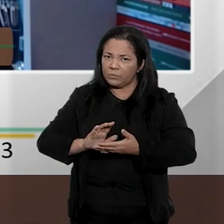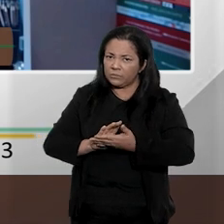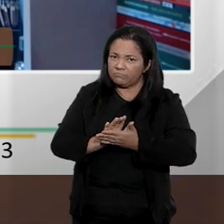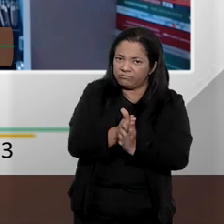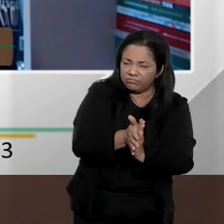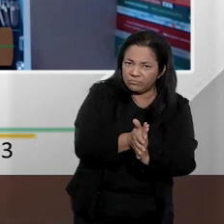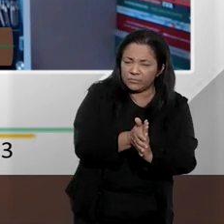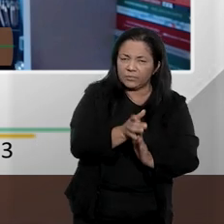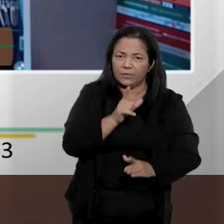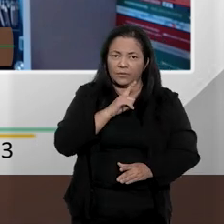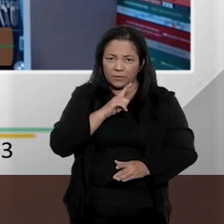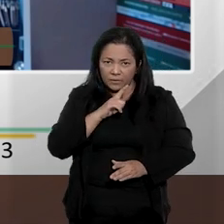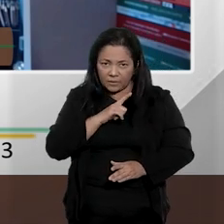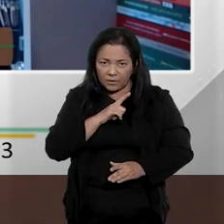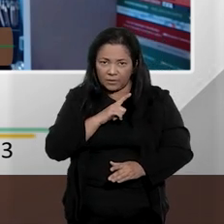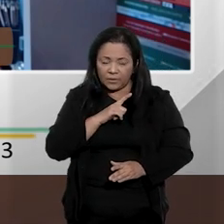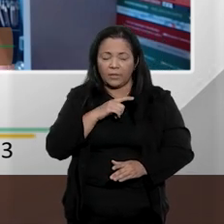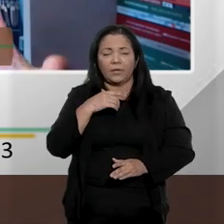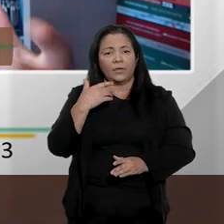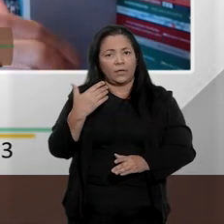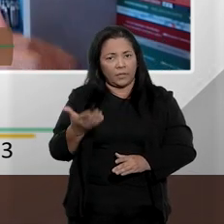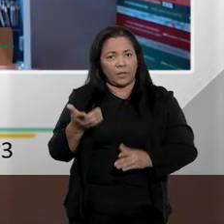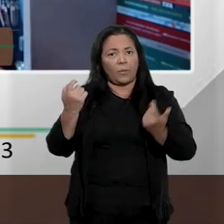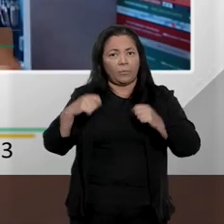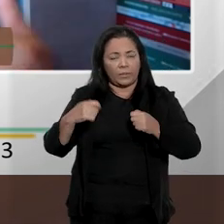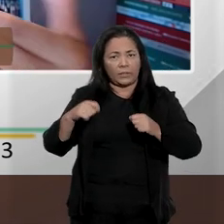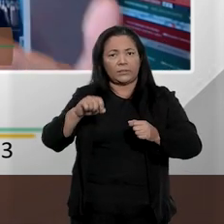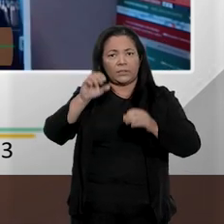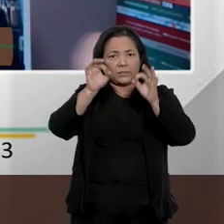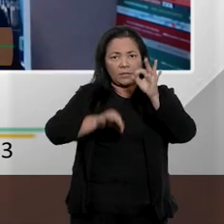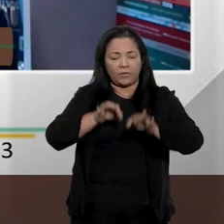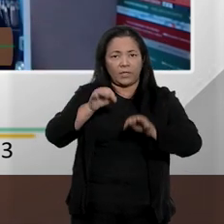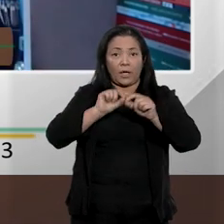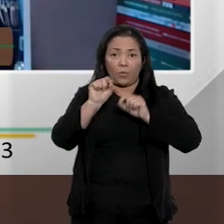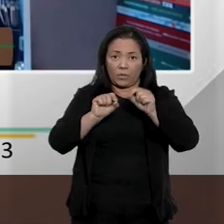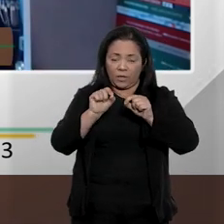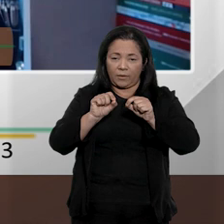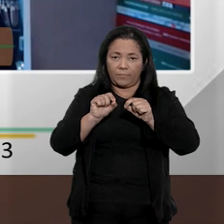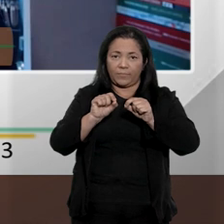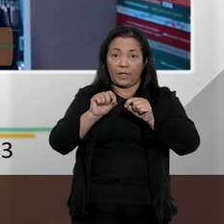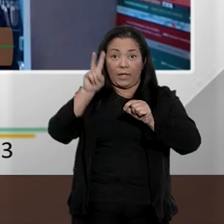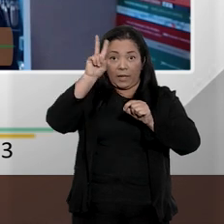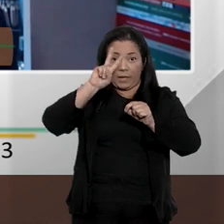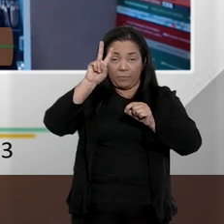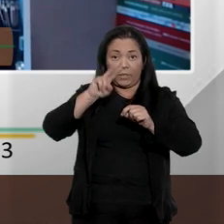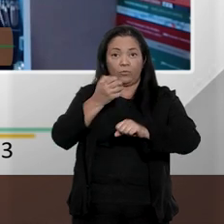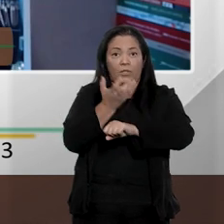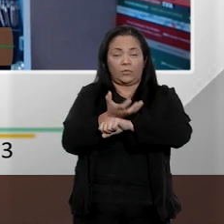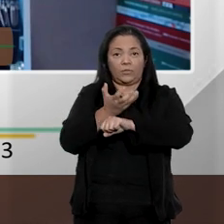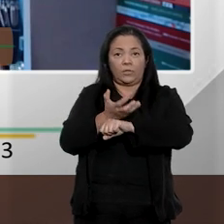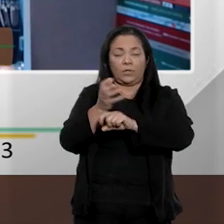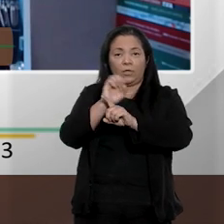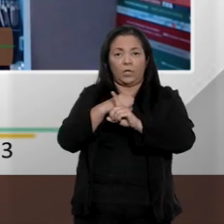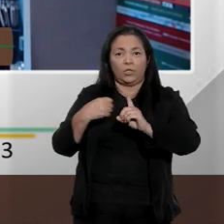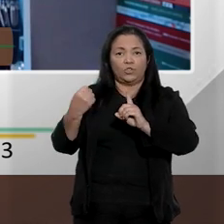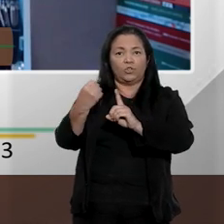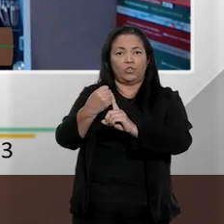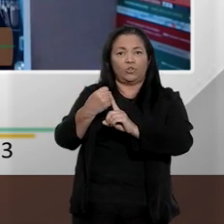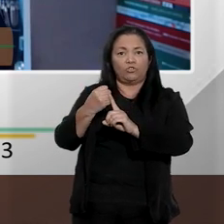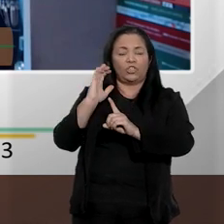a partir de uma perspectiva que a sociologia está anos luz à frente do direito, nesse ponto, do que são os grupos